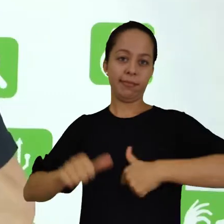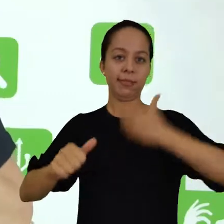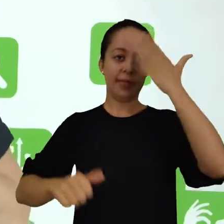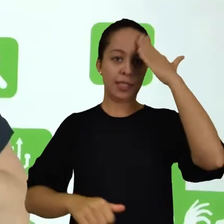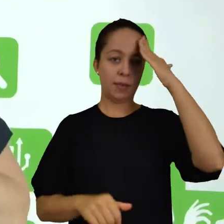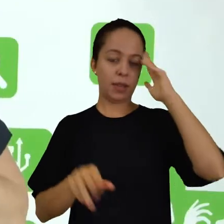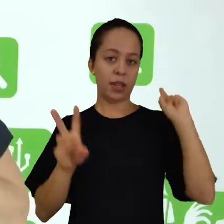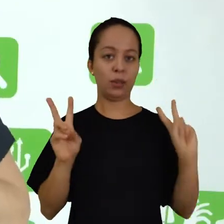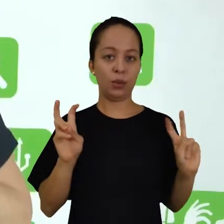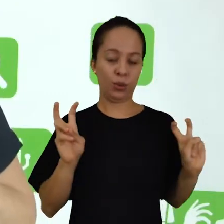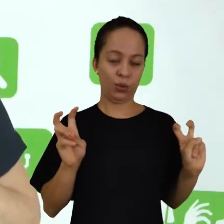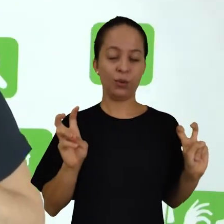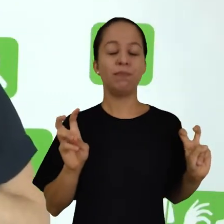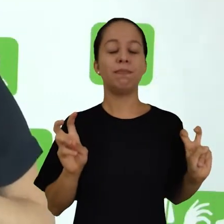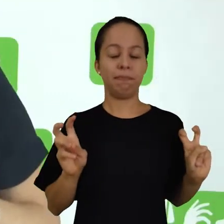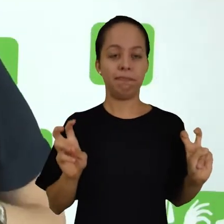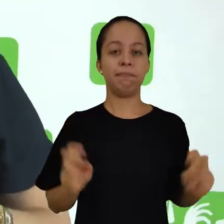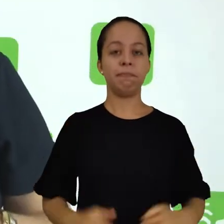o assunto